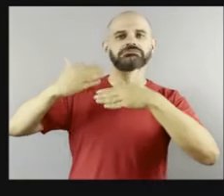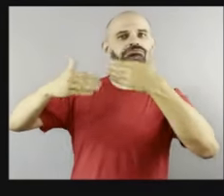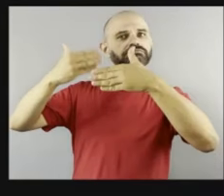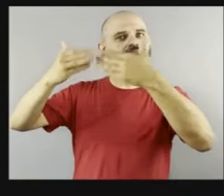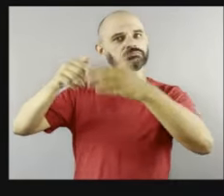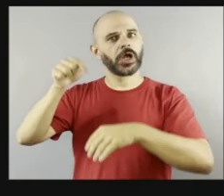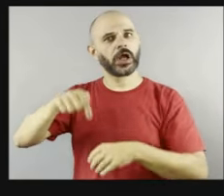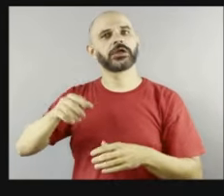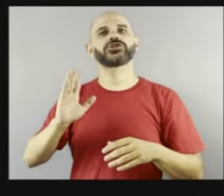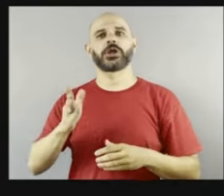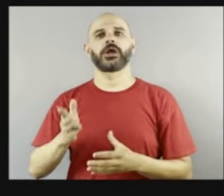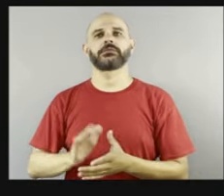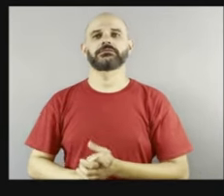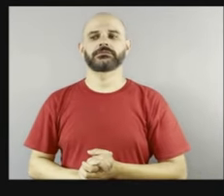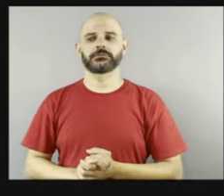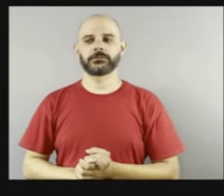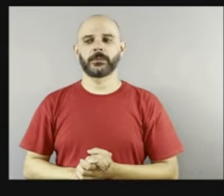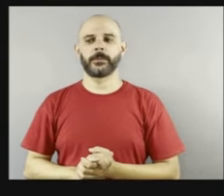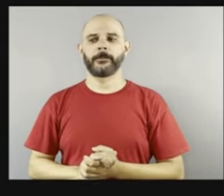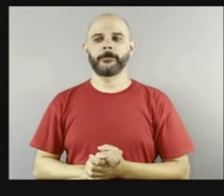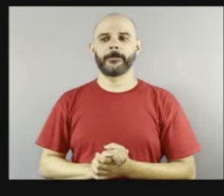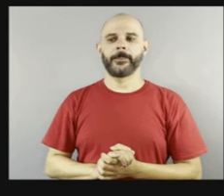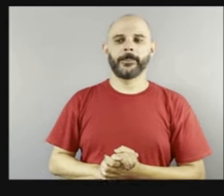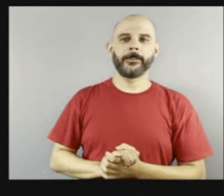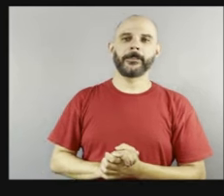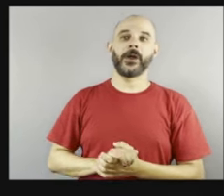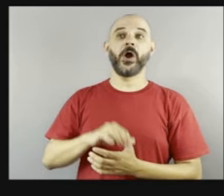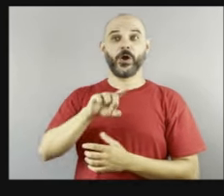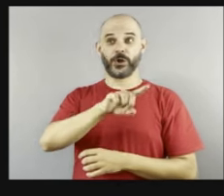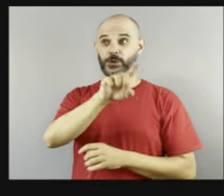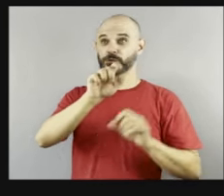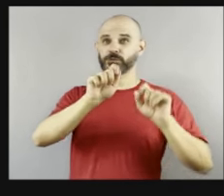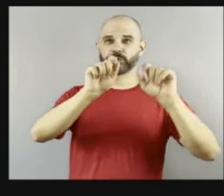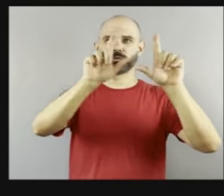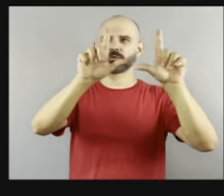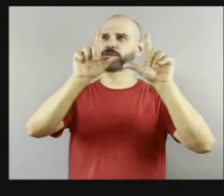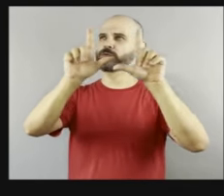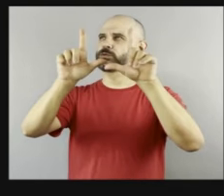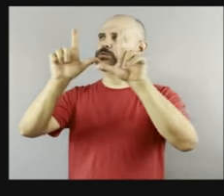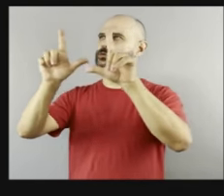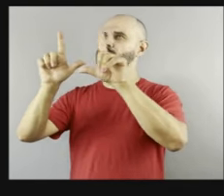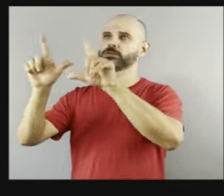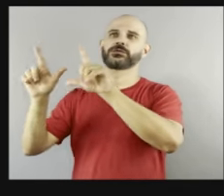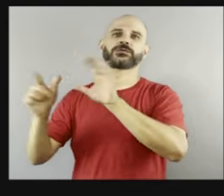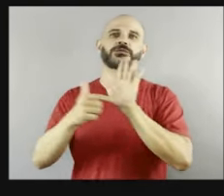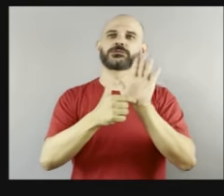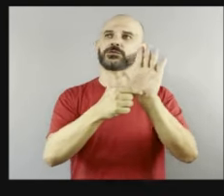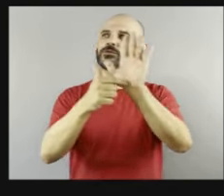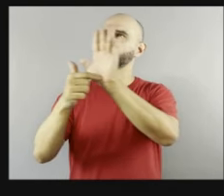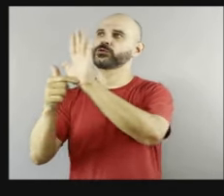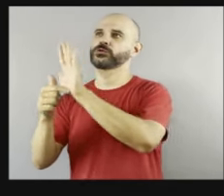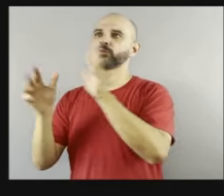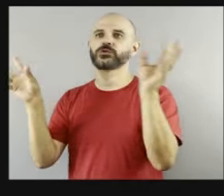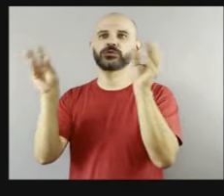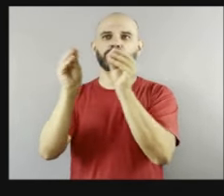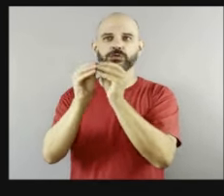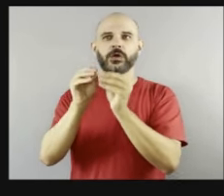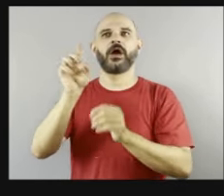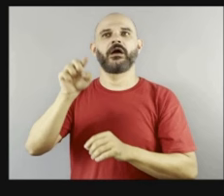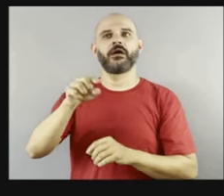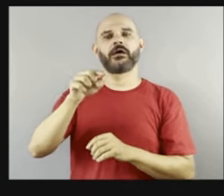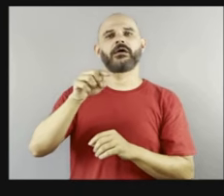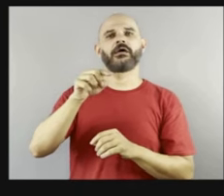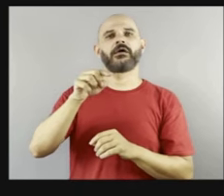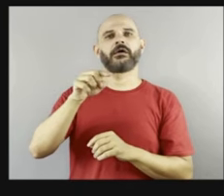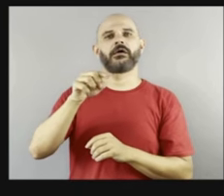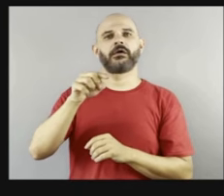Olha, quando a gente vê tudo junto, né, realmente, é o talento da modelo e da fotógrafa, olha